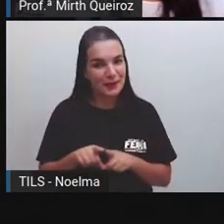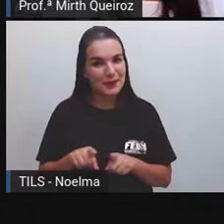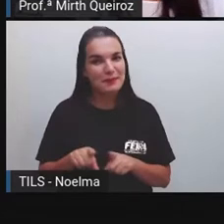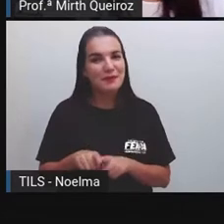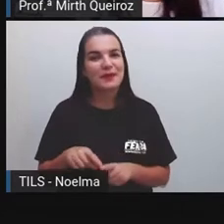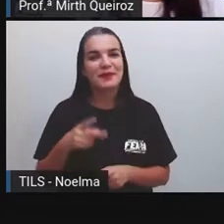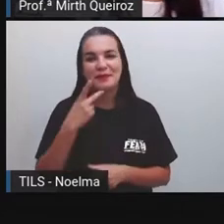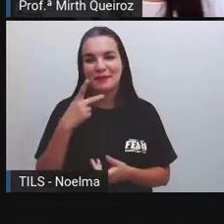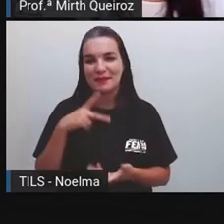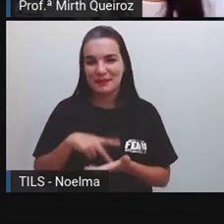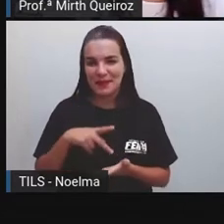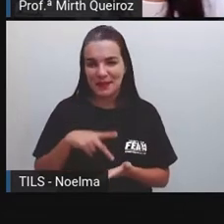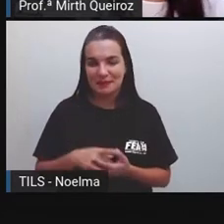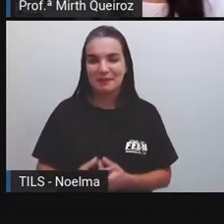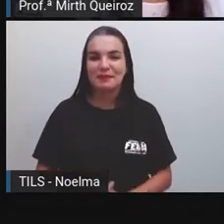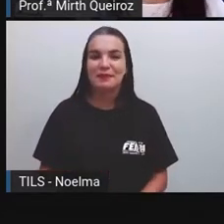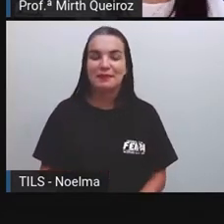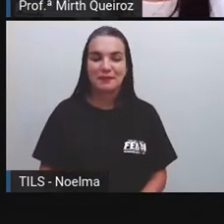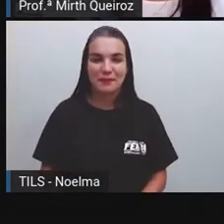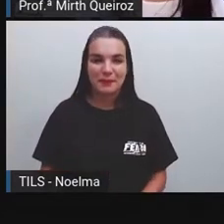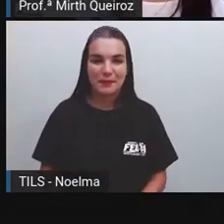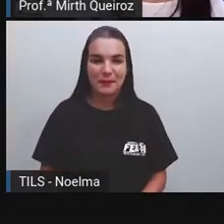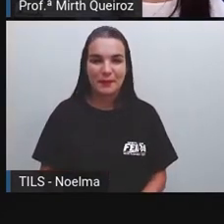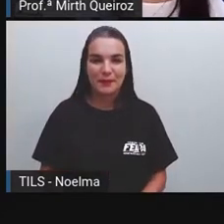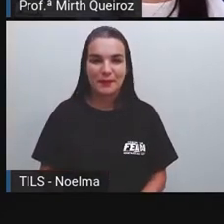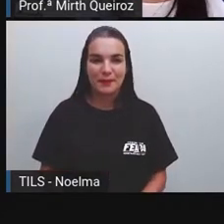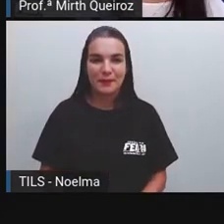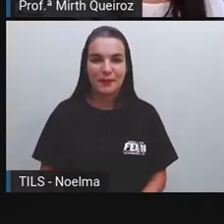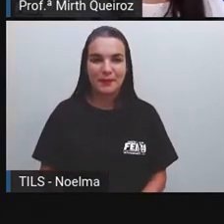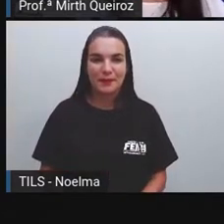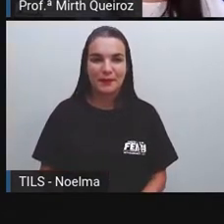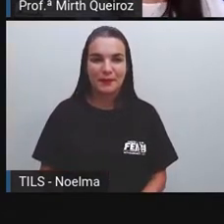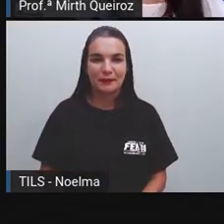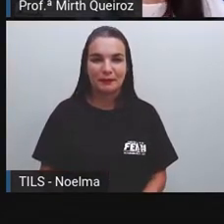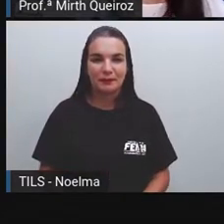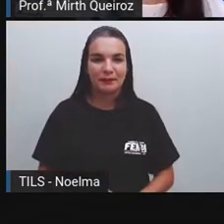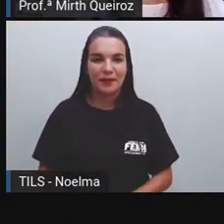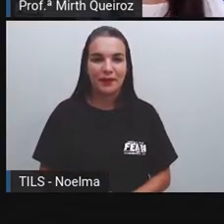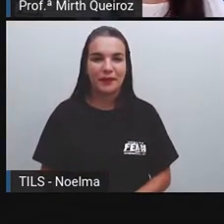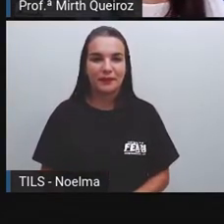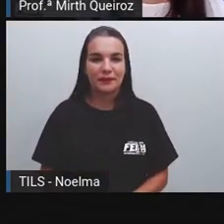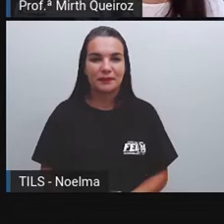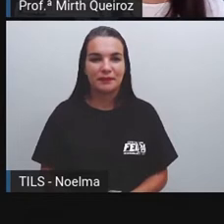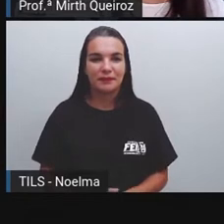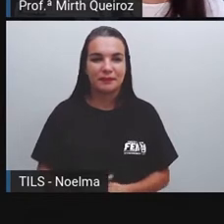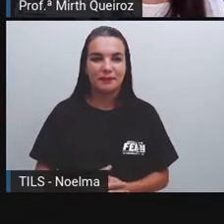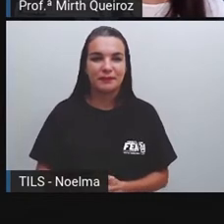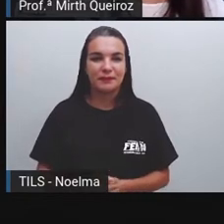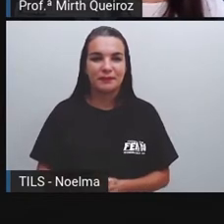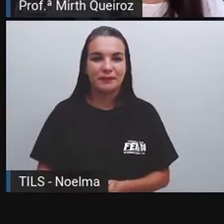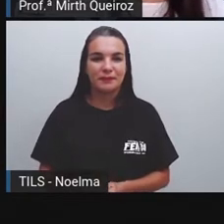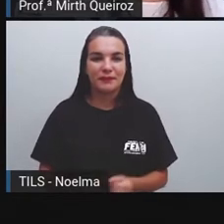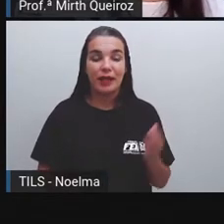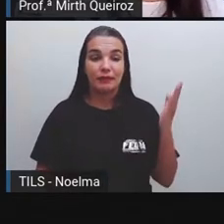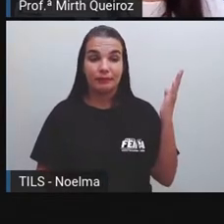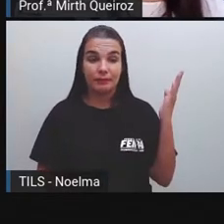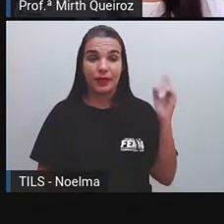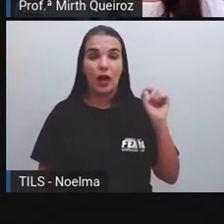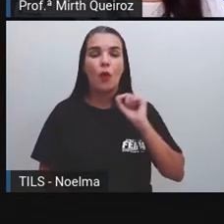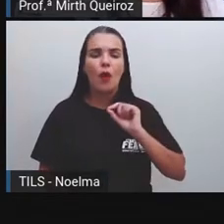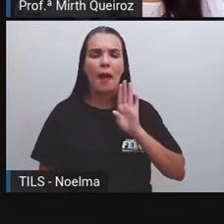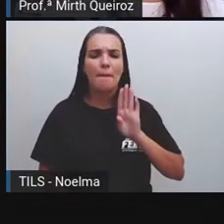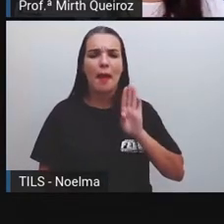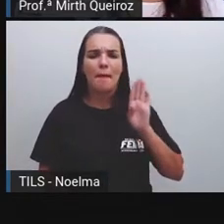Mediante aí A potência aí Do nosso aparelho, né? Do roteador Os